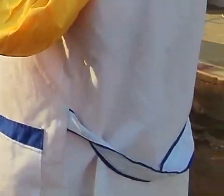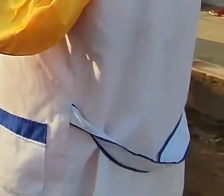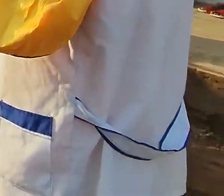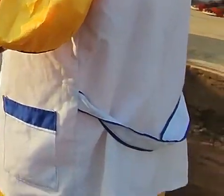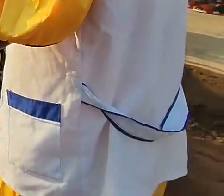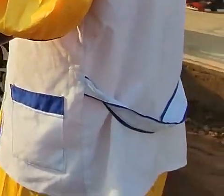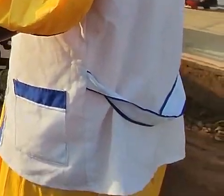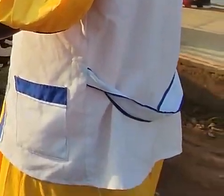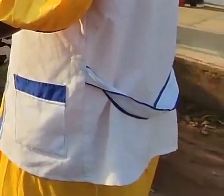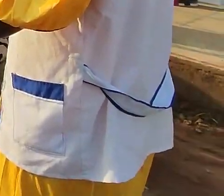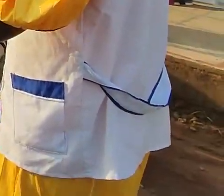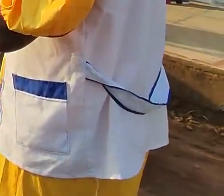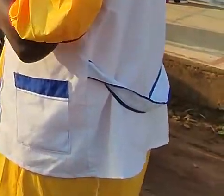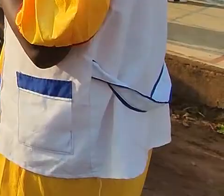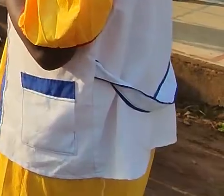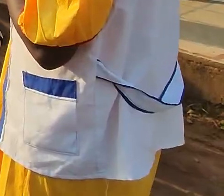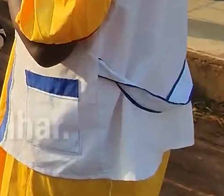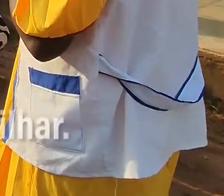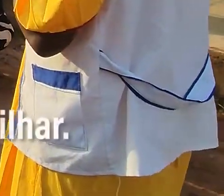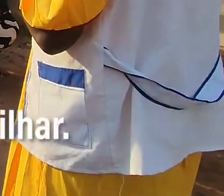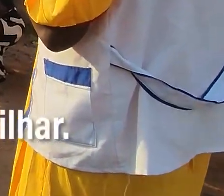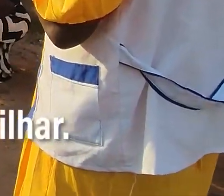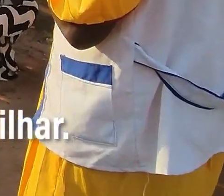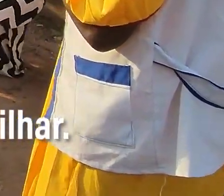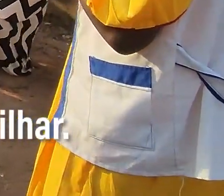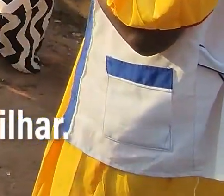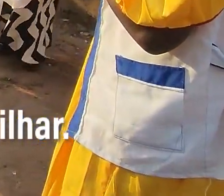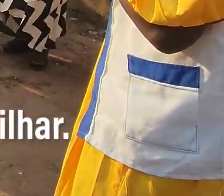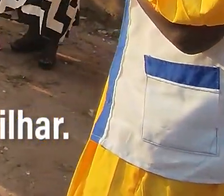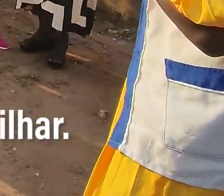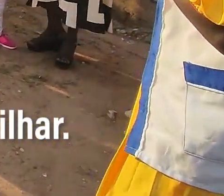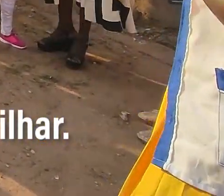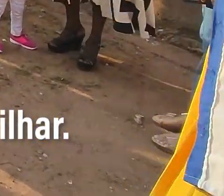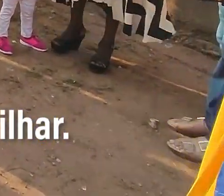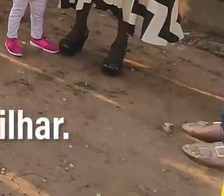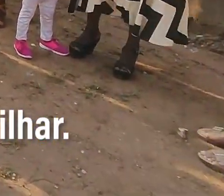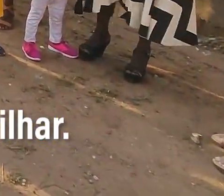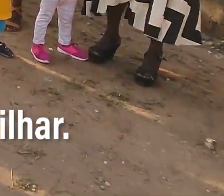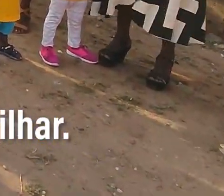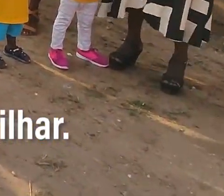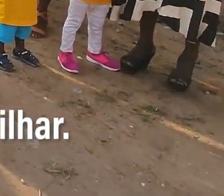brilhar, vem dentro de mim,